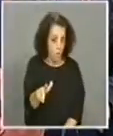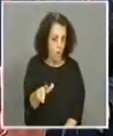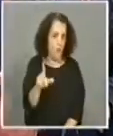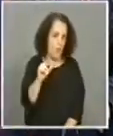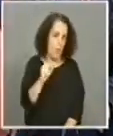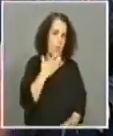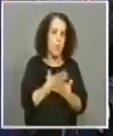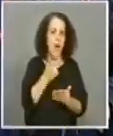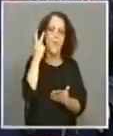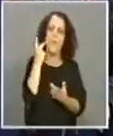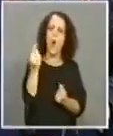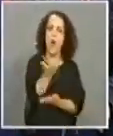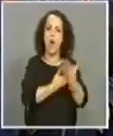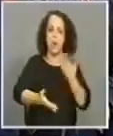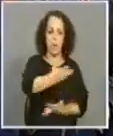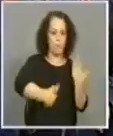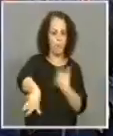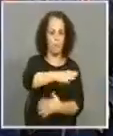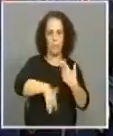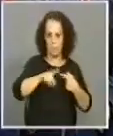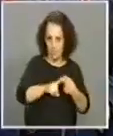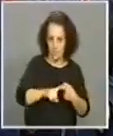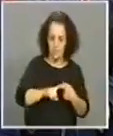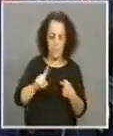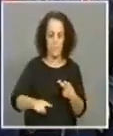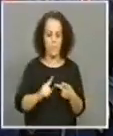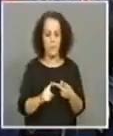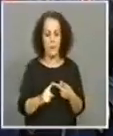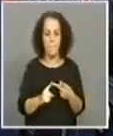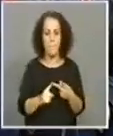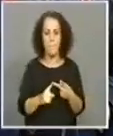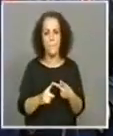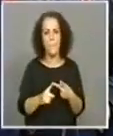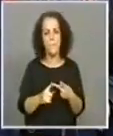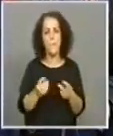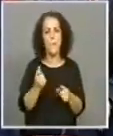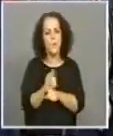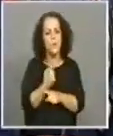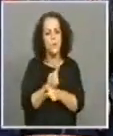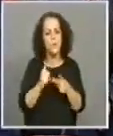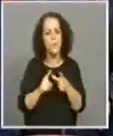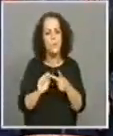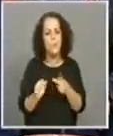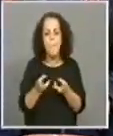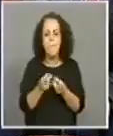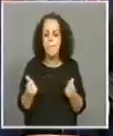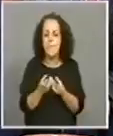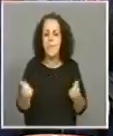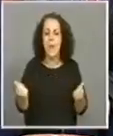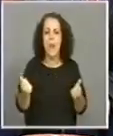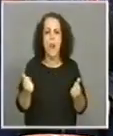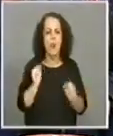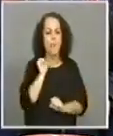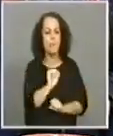económica também que daí vai depois resultar. também na área dos produtos hospitalares que é uma